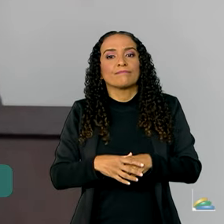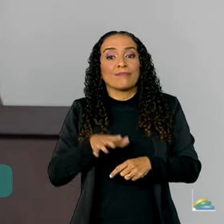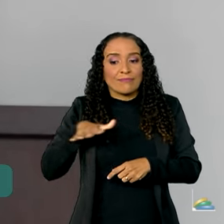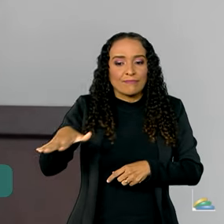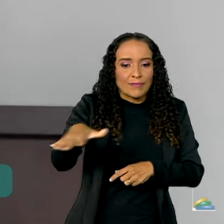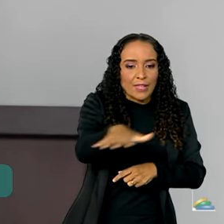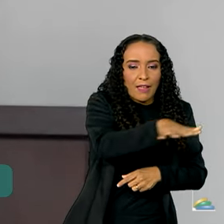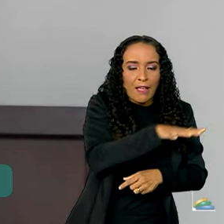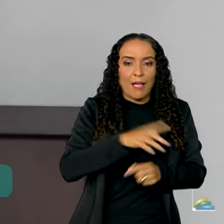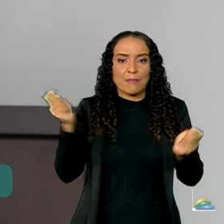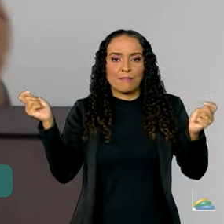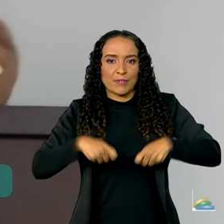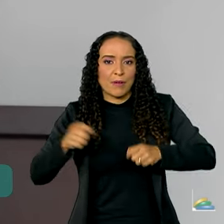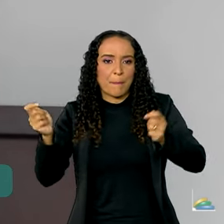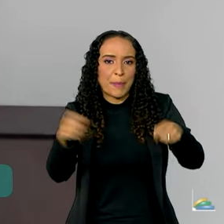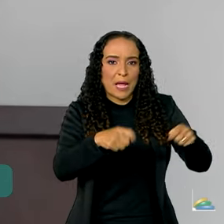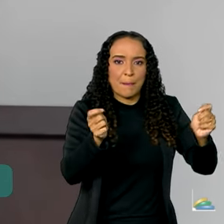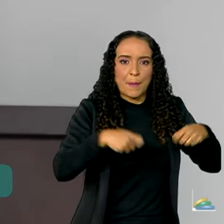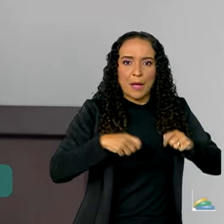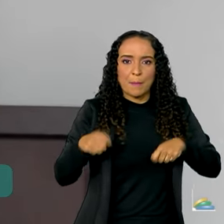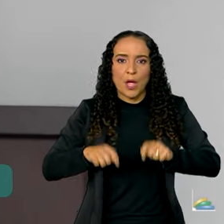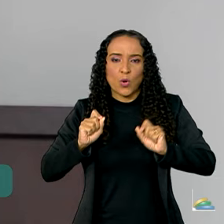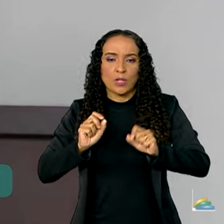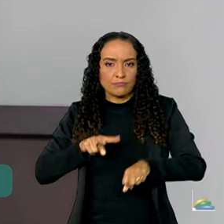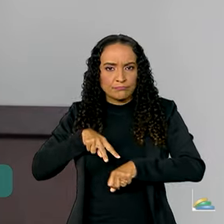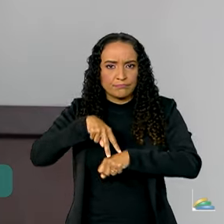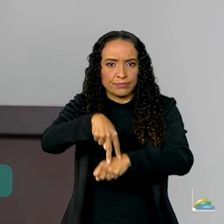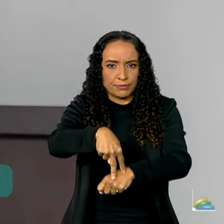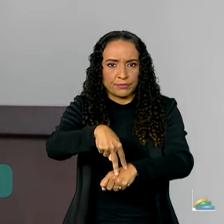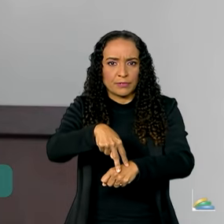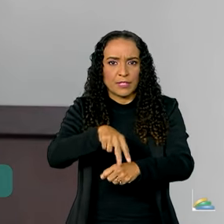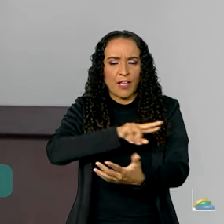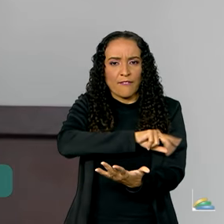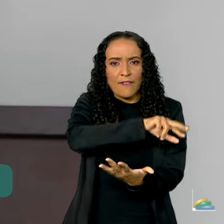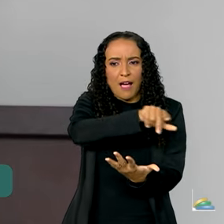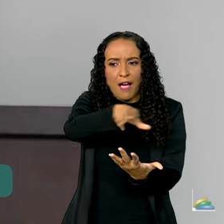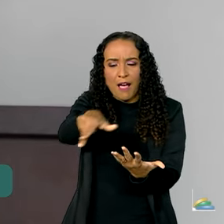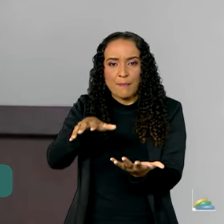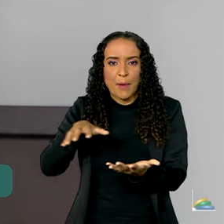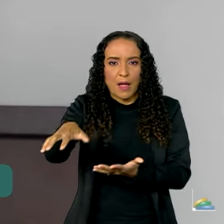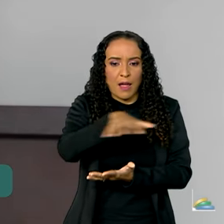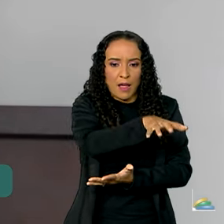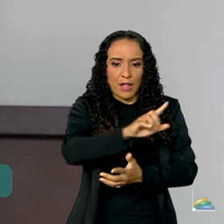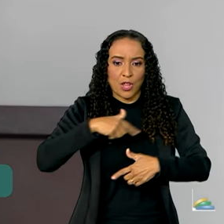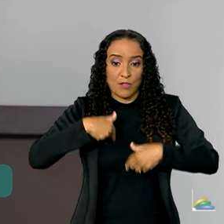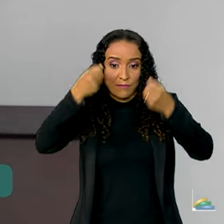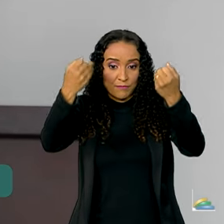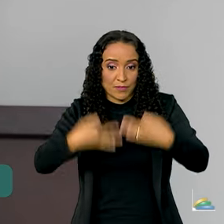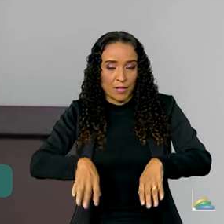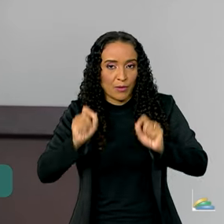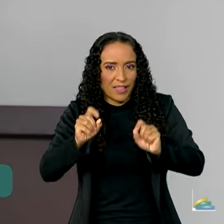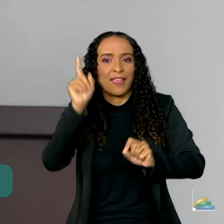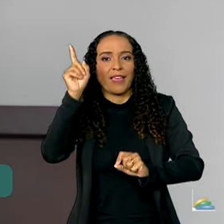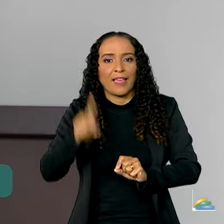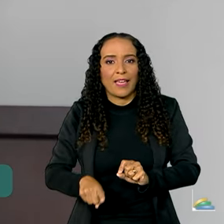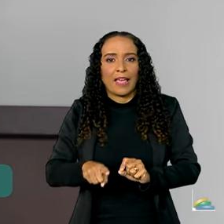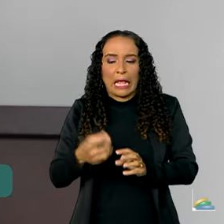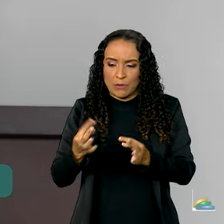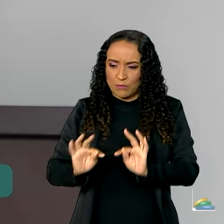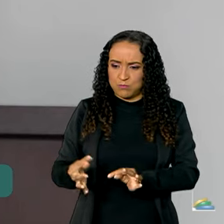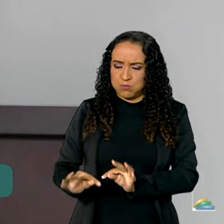essa capacidade, né, gente, de atuar em vários campos, que eu vou dizer, é uma grande